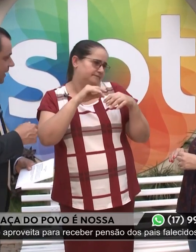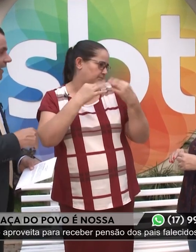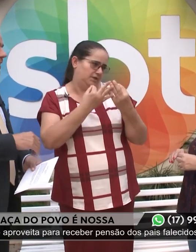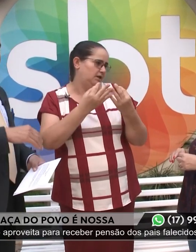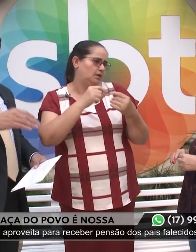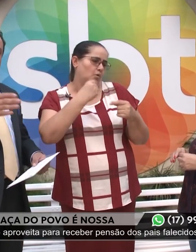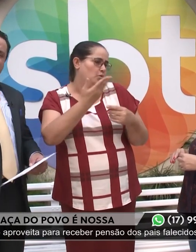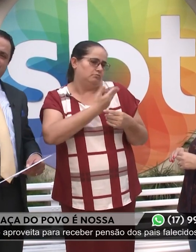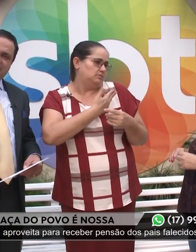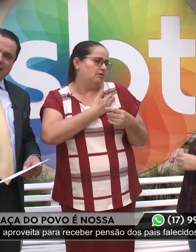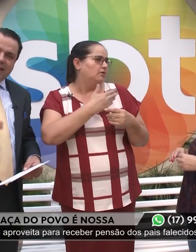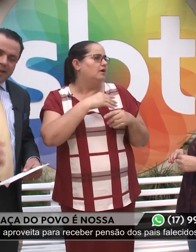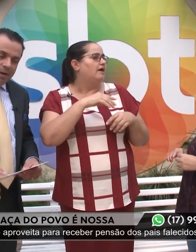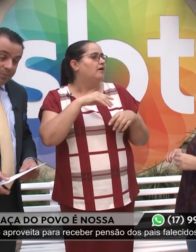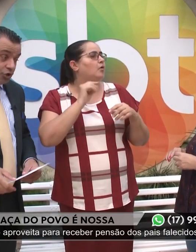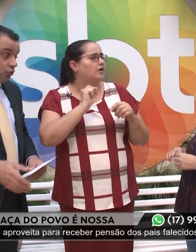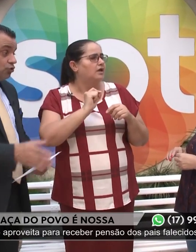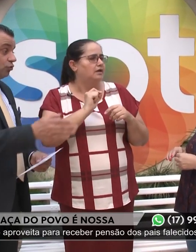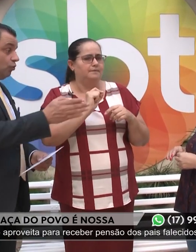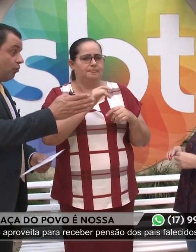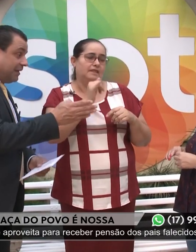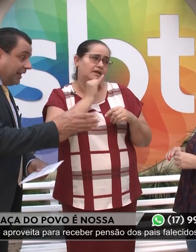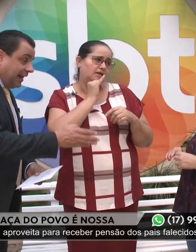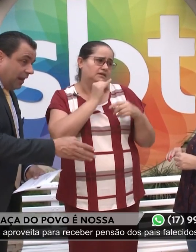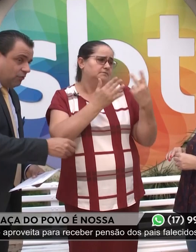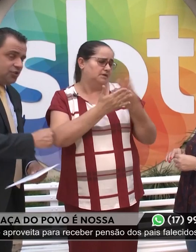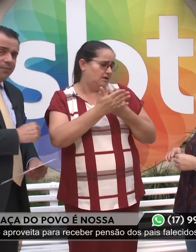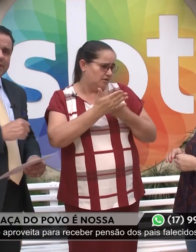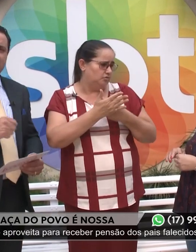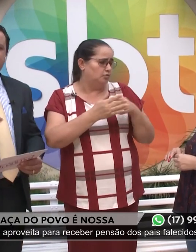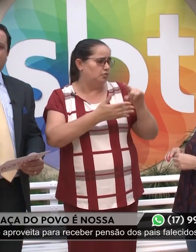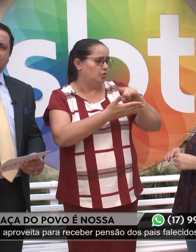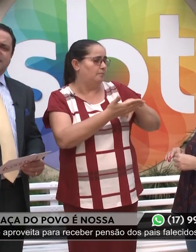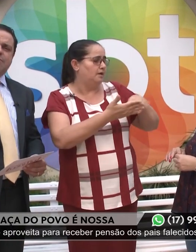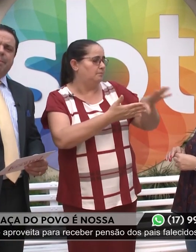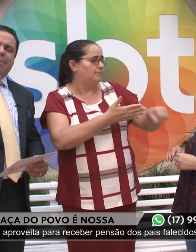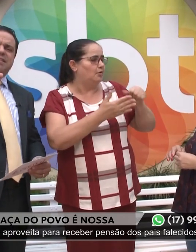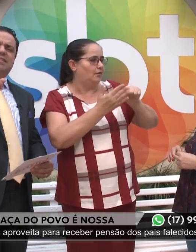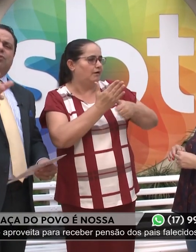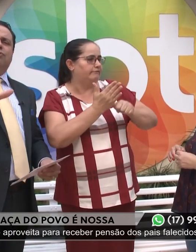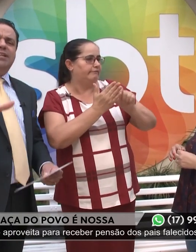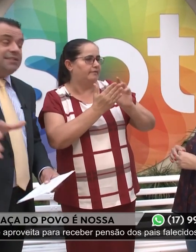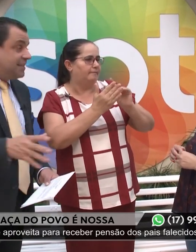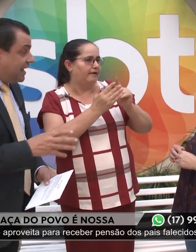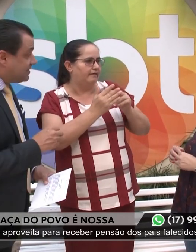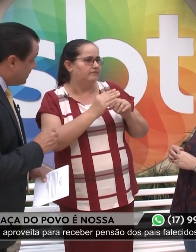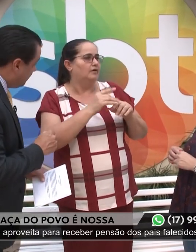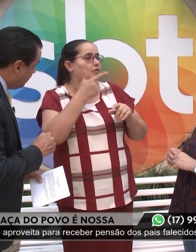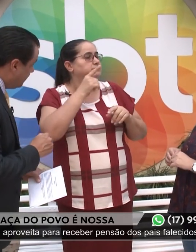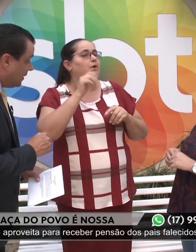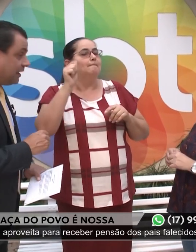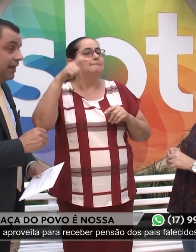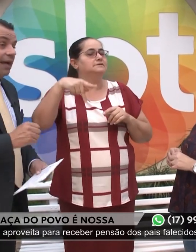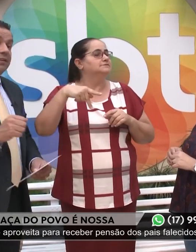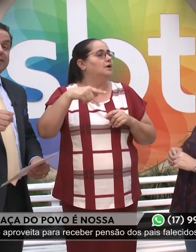Então, imagina que a pessoa usou o documento da Cláudia e conseguiu uma pensão no INSS.